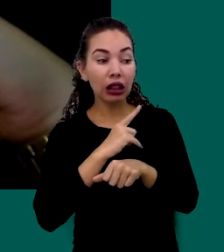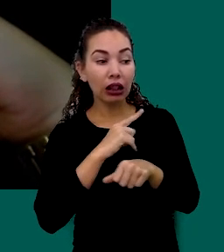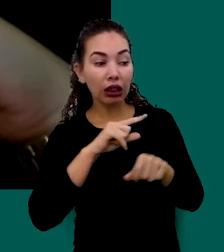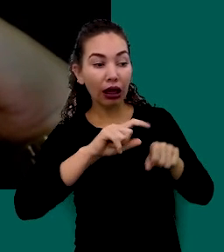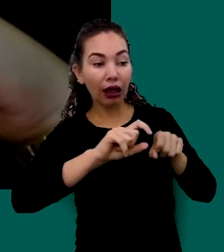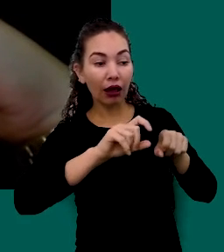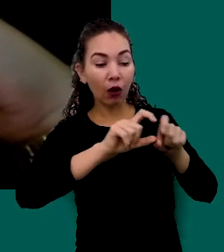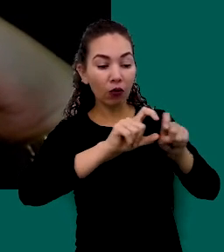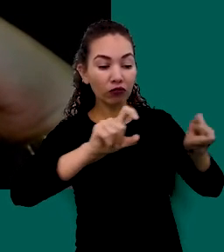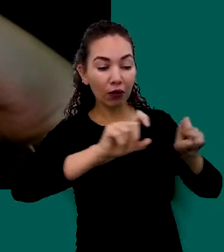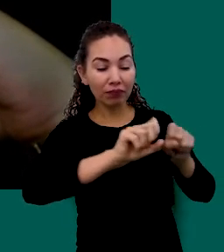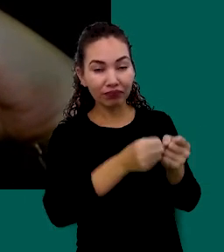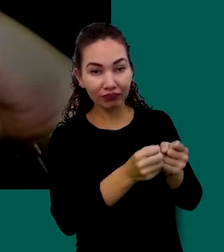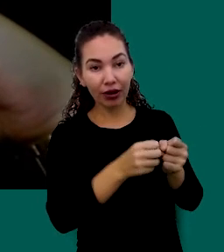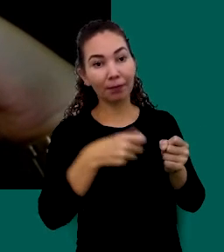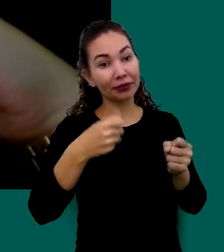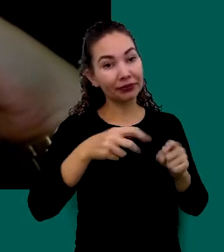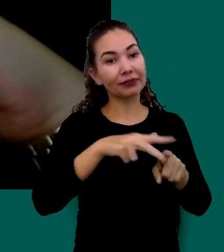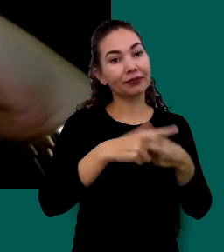Concertos